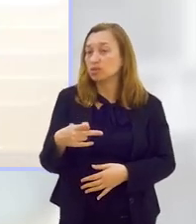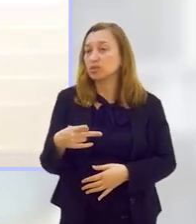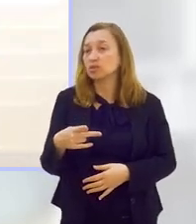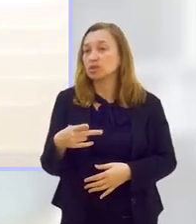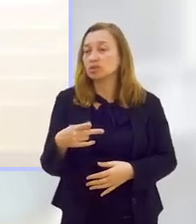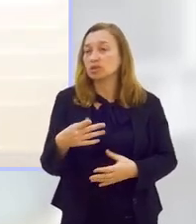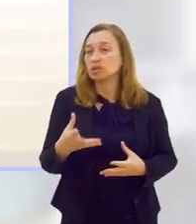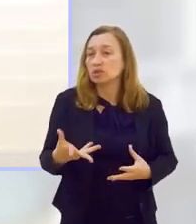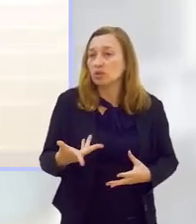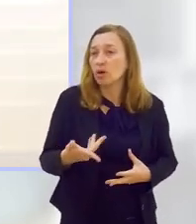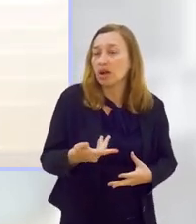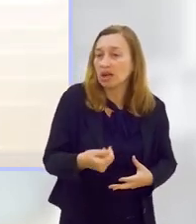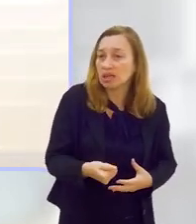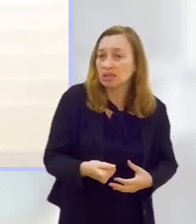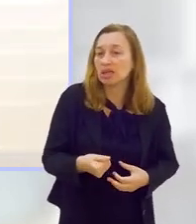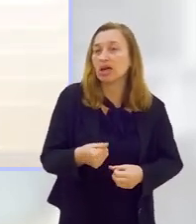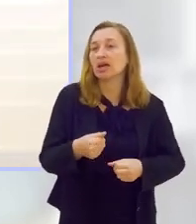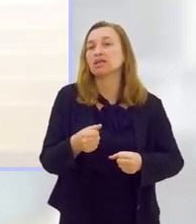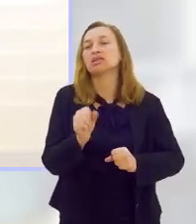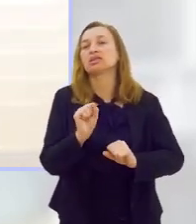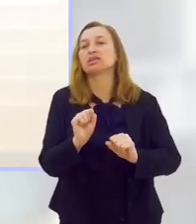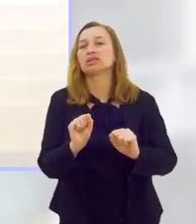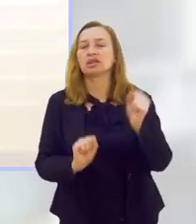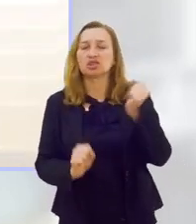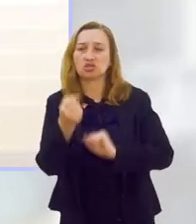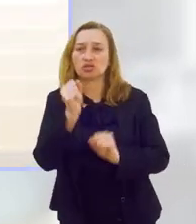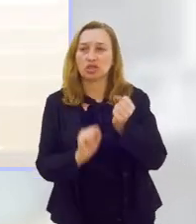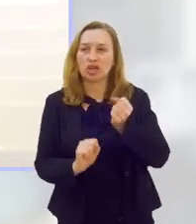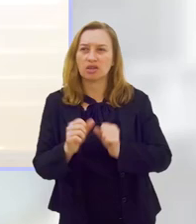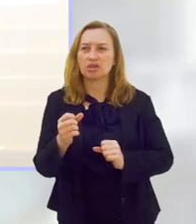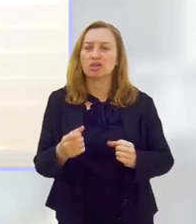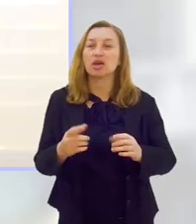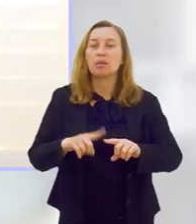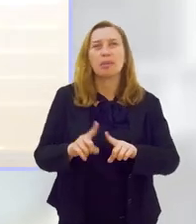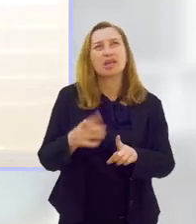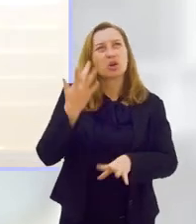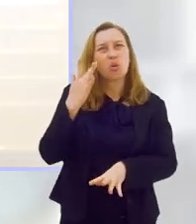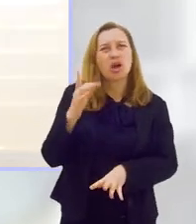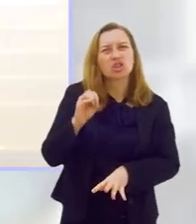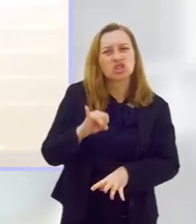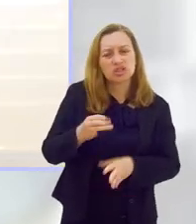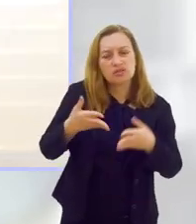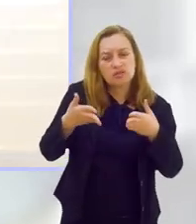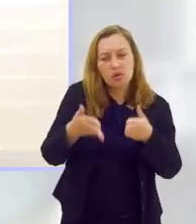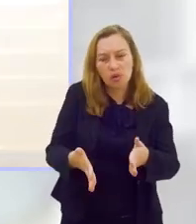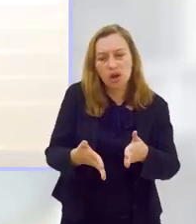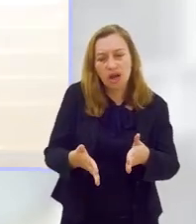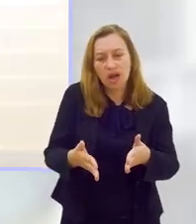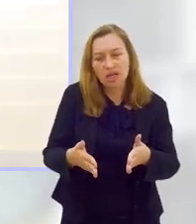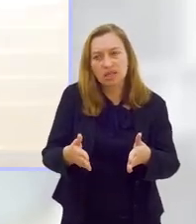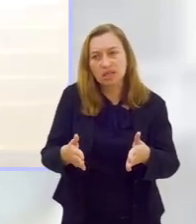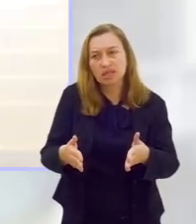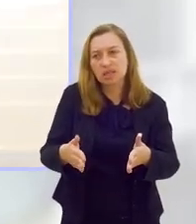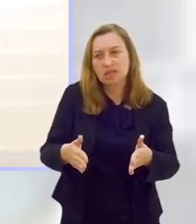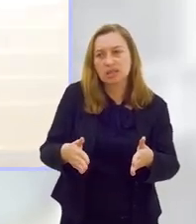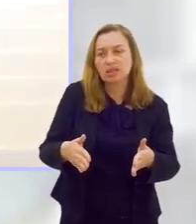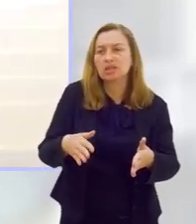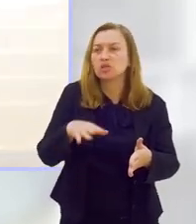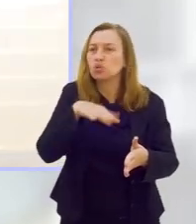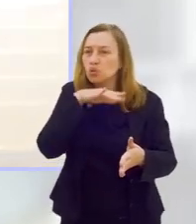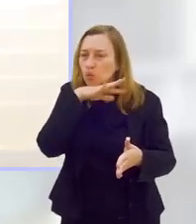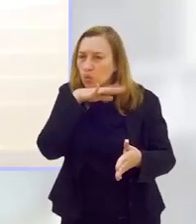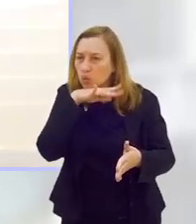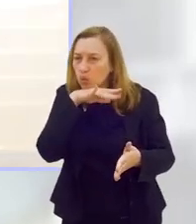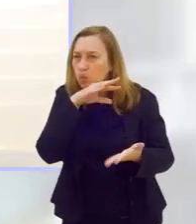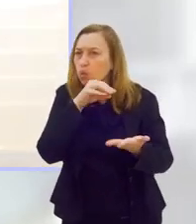benefícios, né? de praticar atividade física, mas eu acho que se a gente focar nos malefícios que